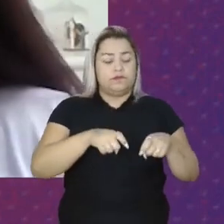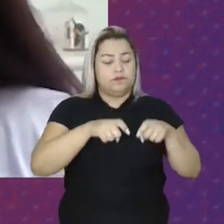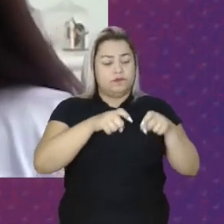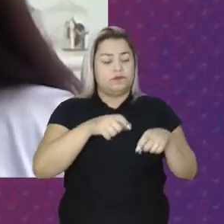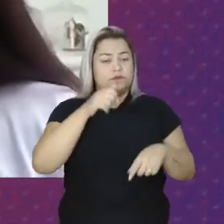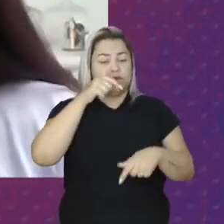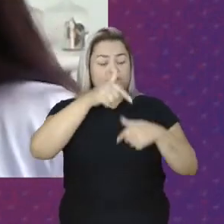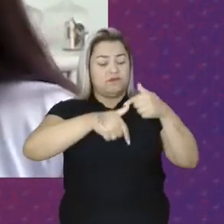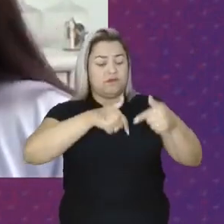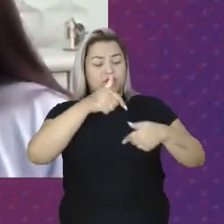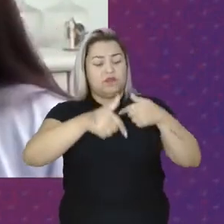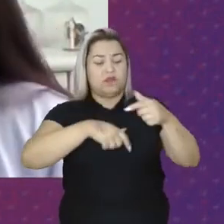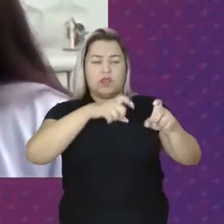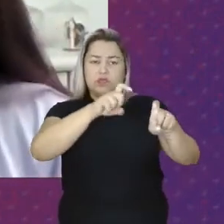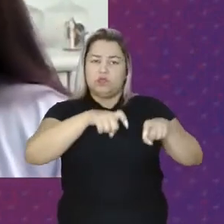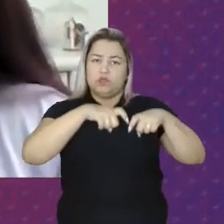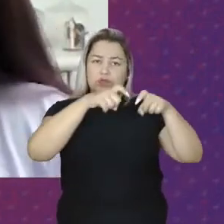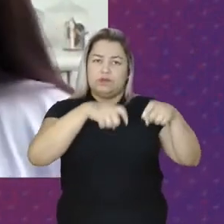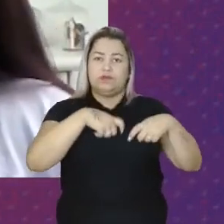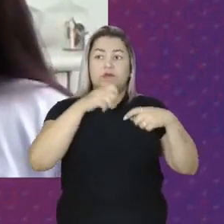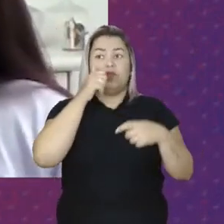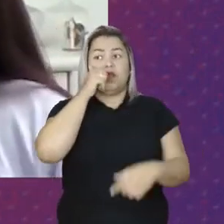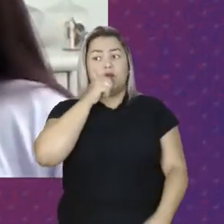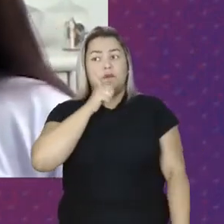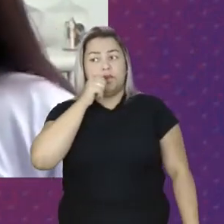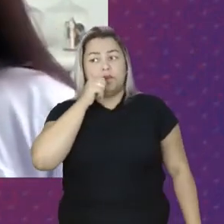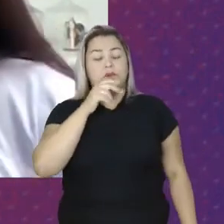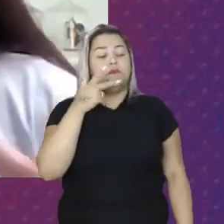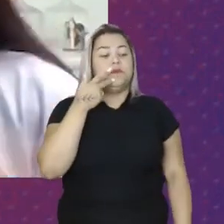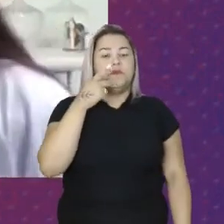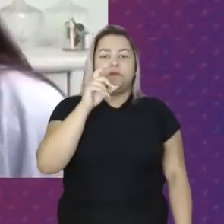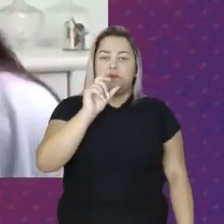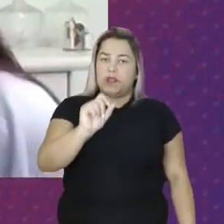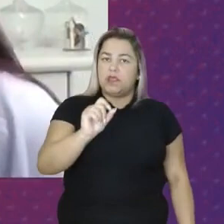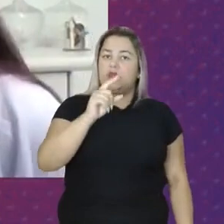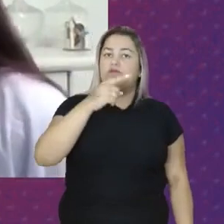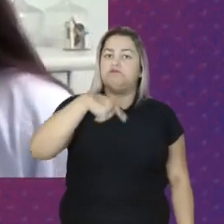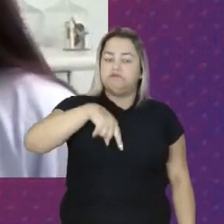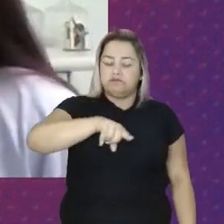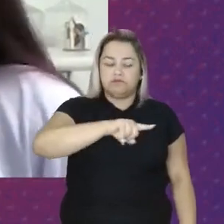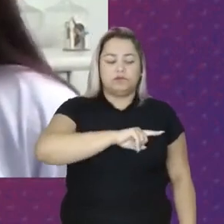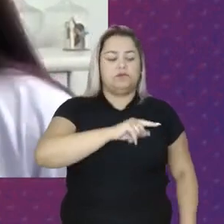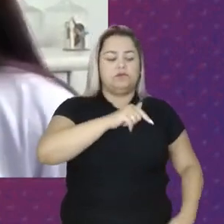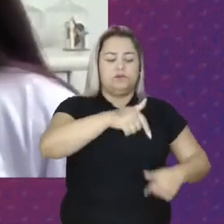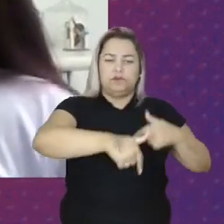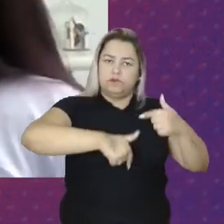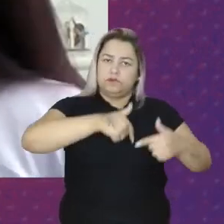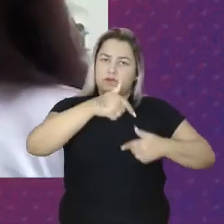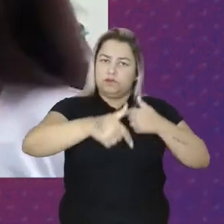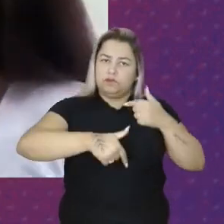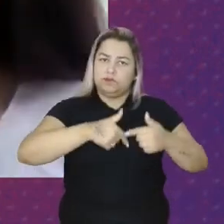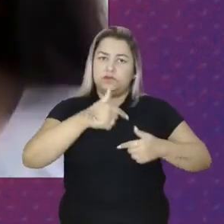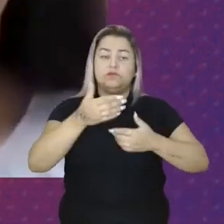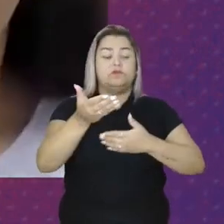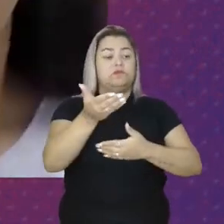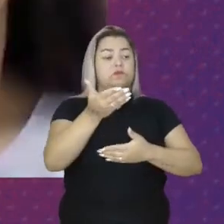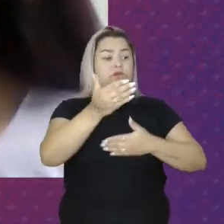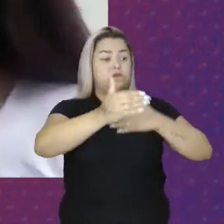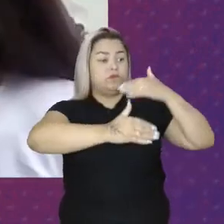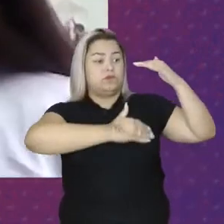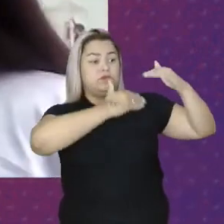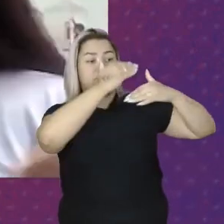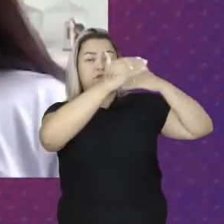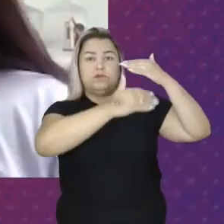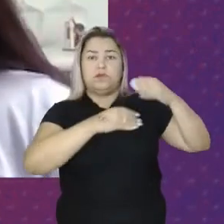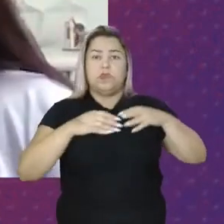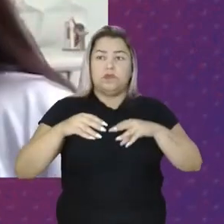trabalhadoras rurais A princípio Inclusive Pra que O nosso trabalho O trabalho Que a gente desenvolve Na terra